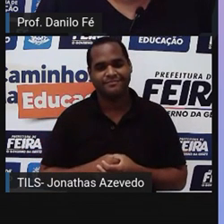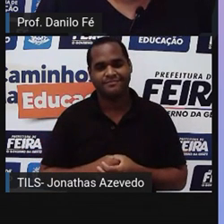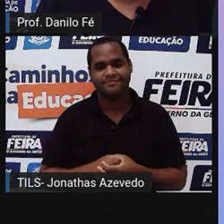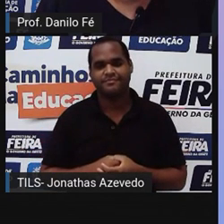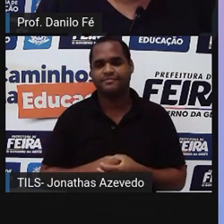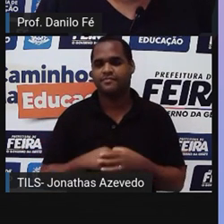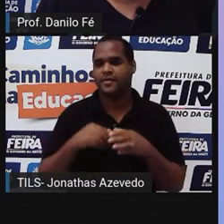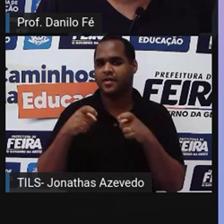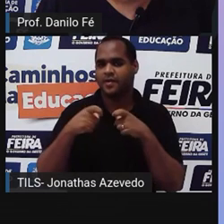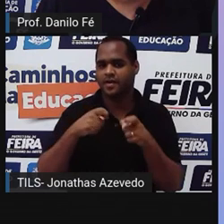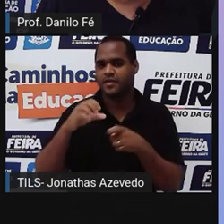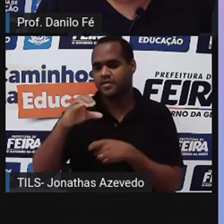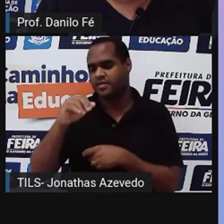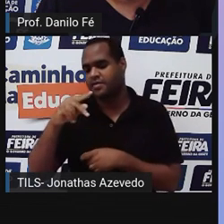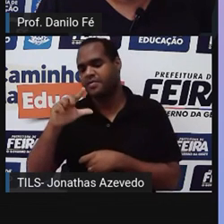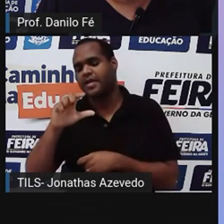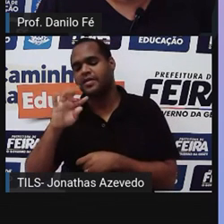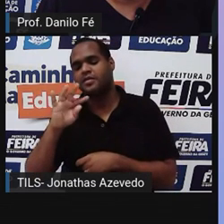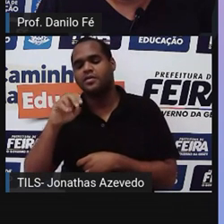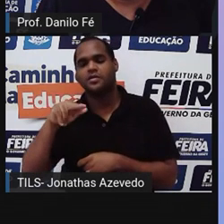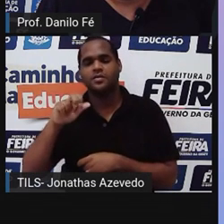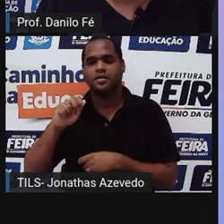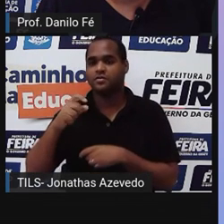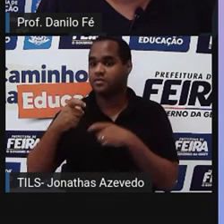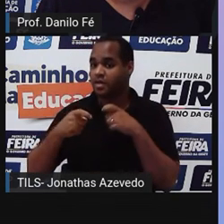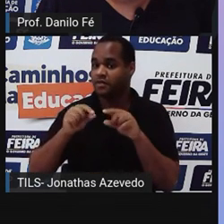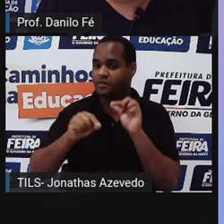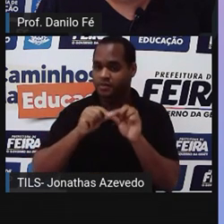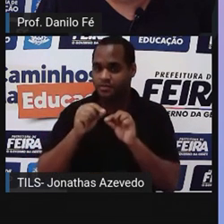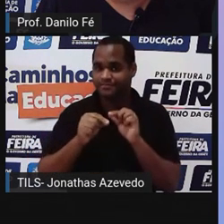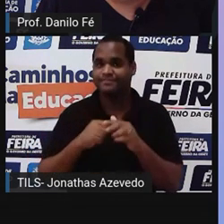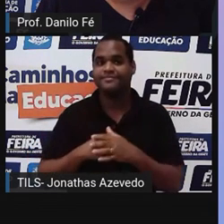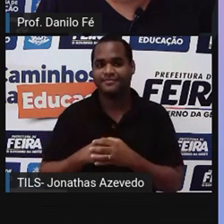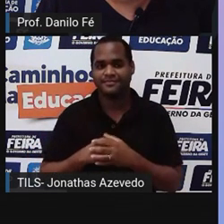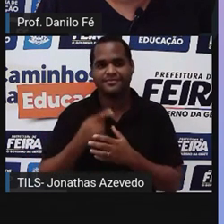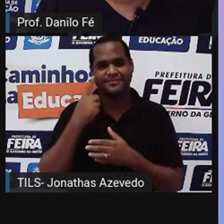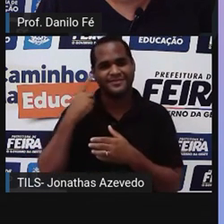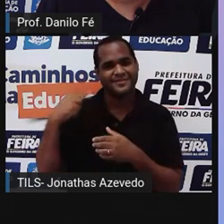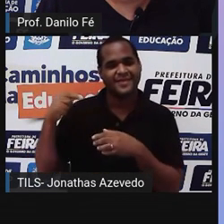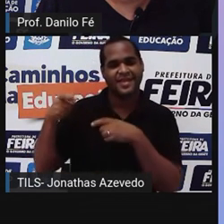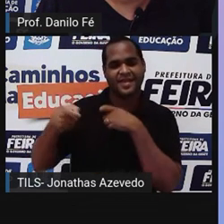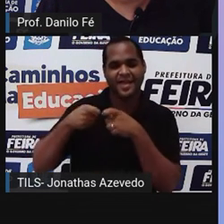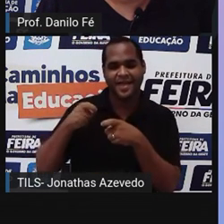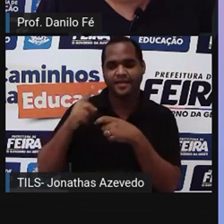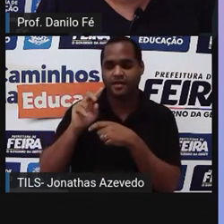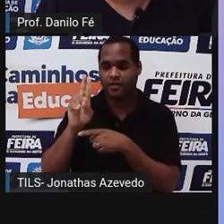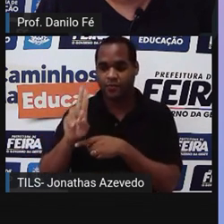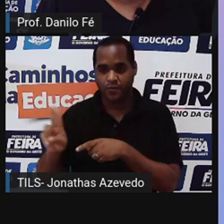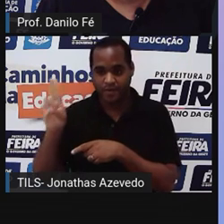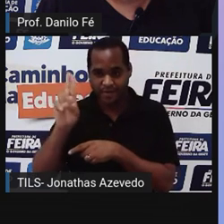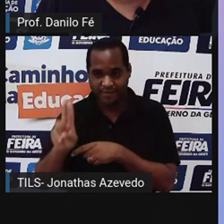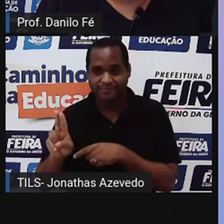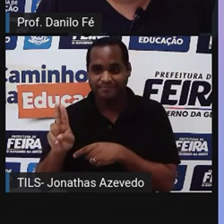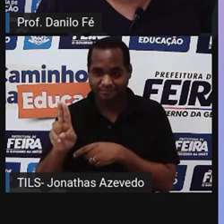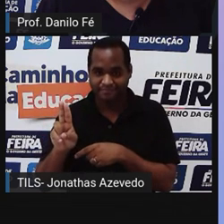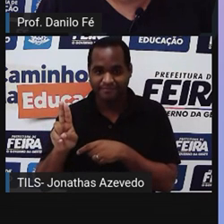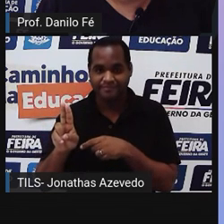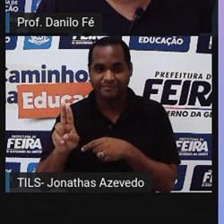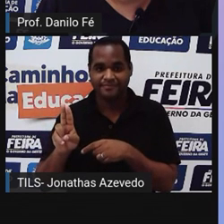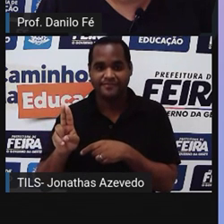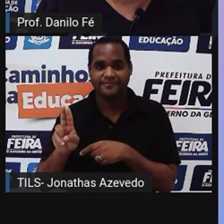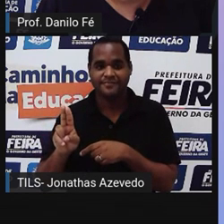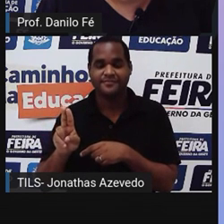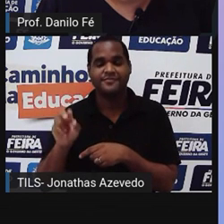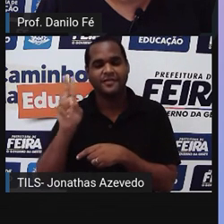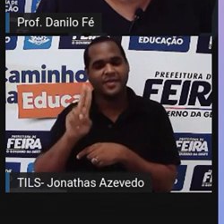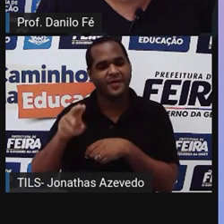O que foi a guerra da cisplatina? Vamos lembrar que foi a guerra com o Uruguai. Só